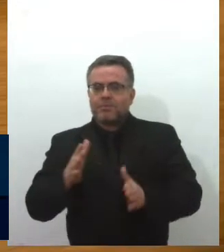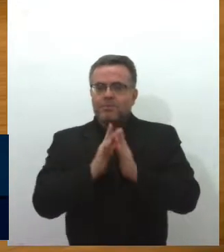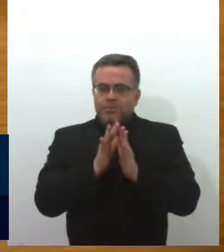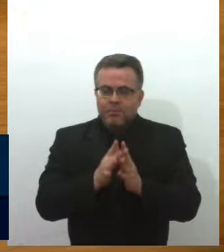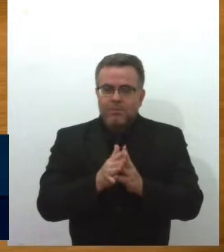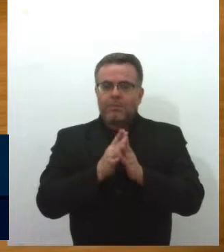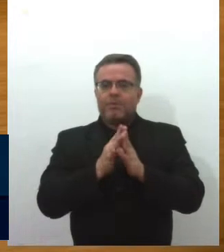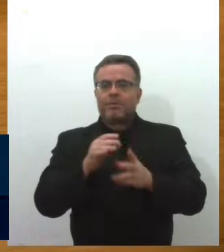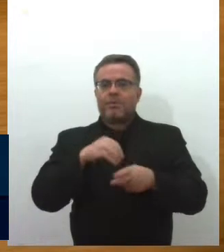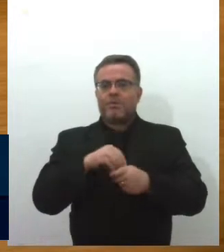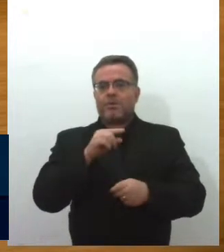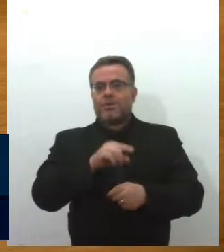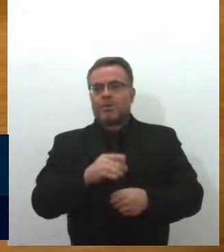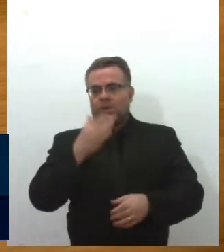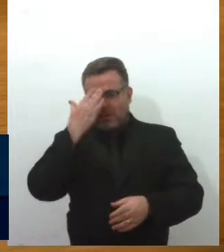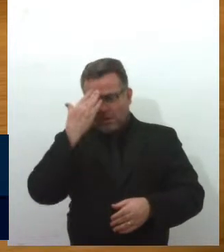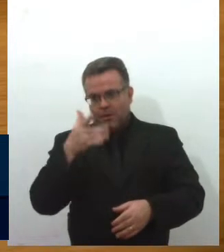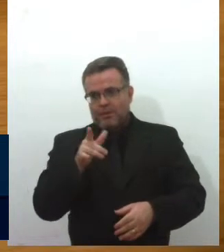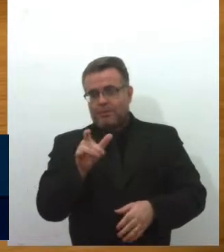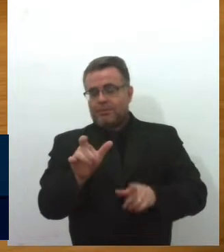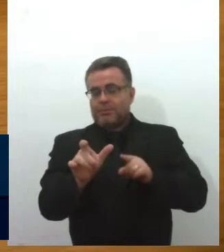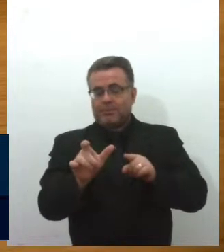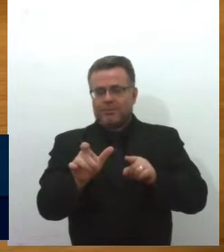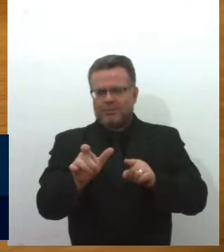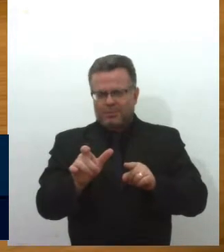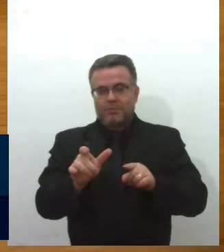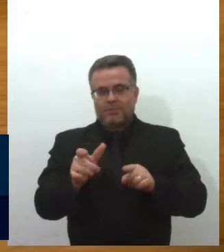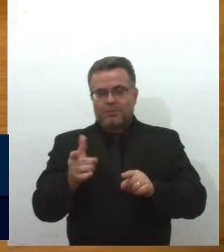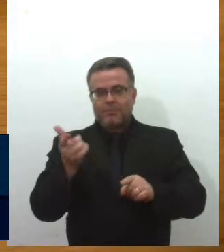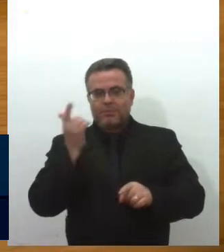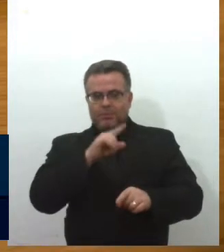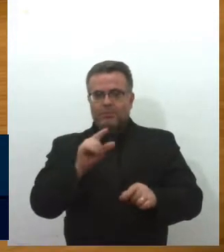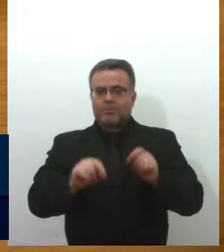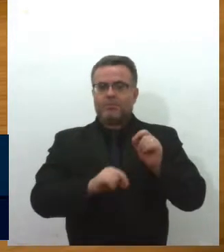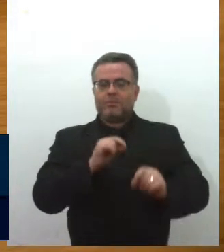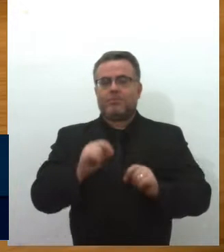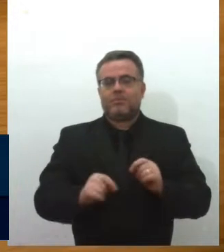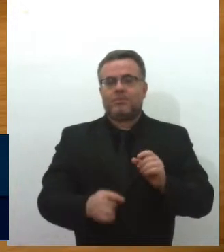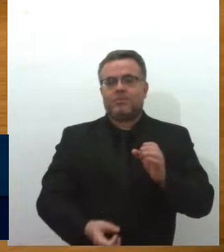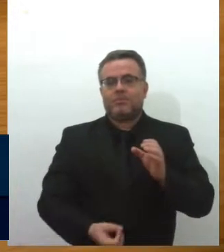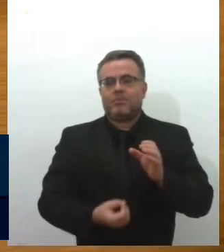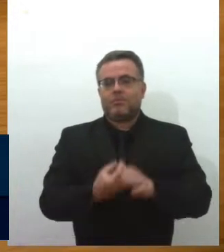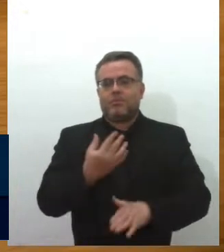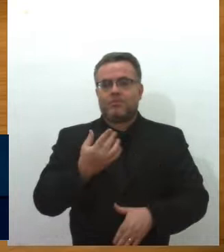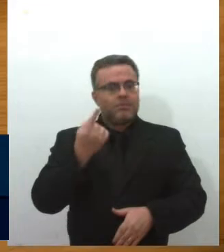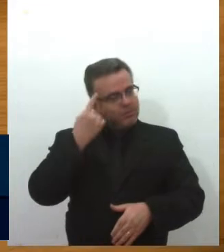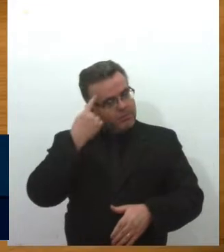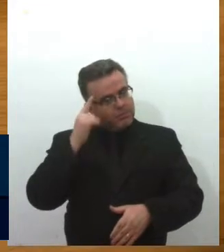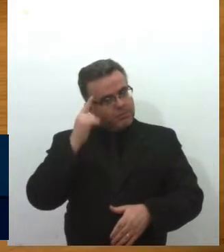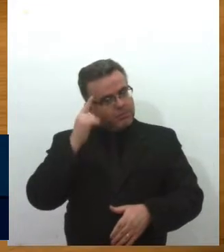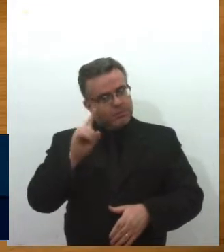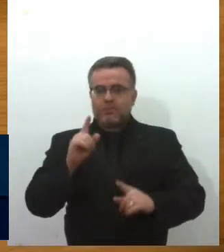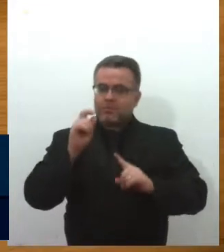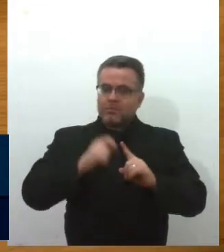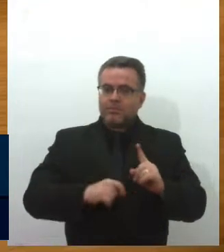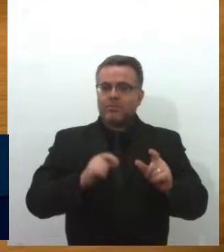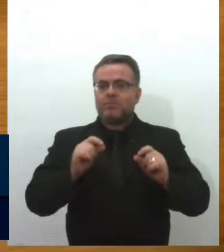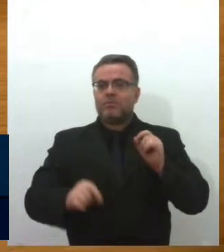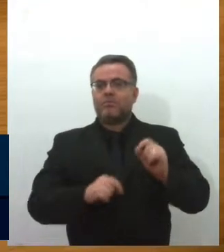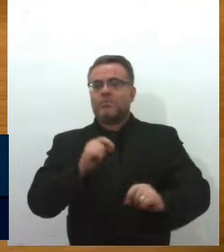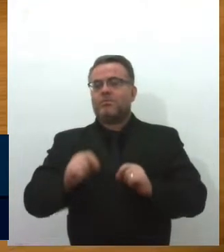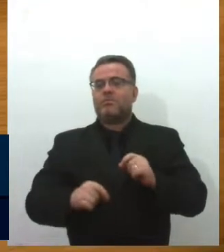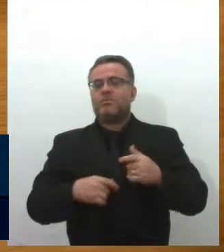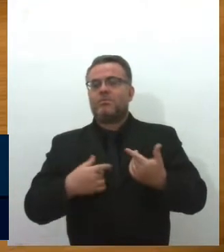Graças a ela, nós conseguimos também criar um dia todo mês, um dia por mês,